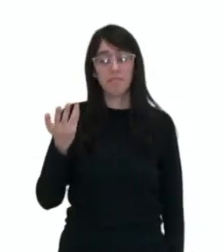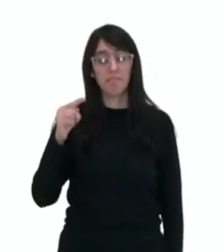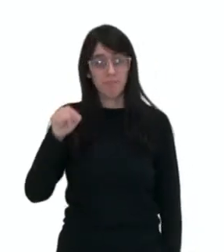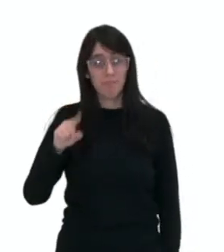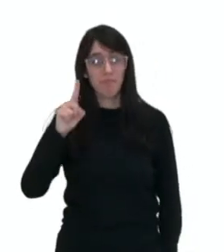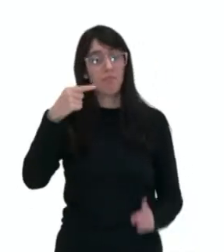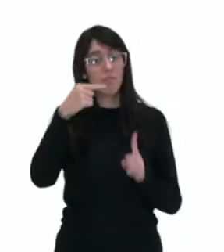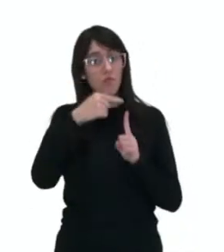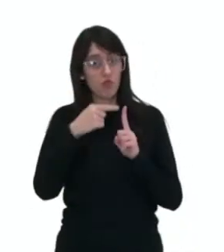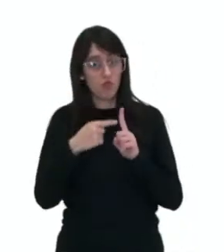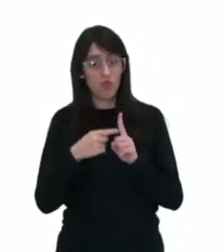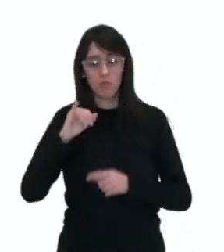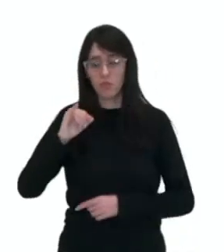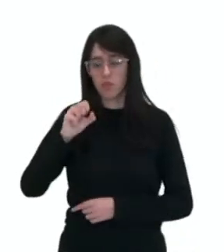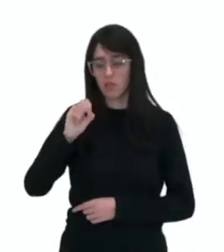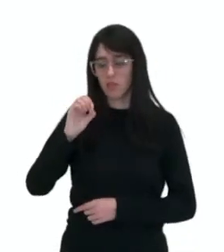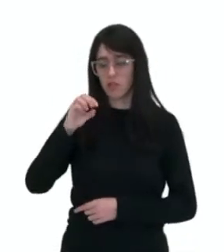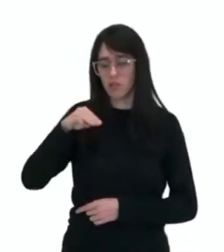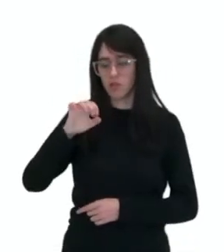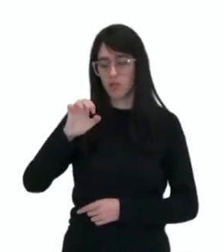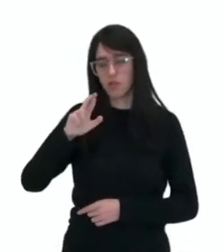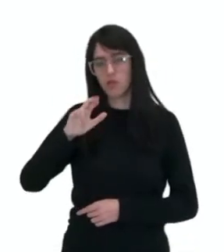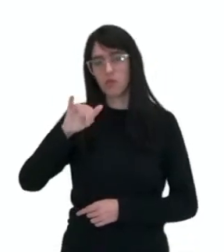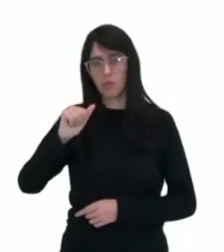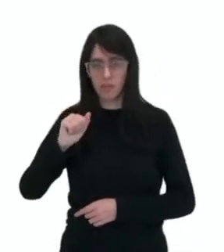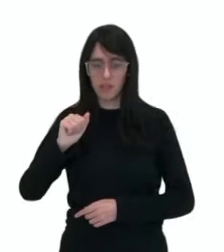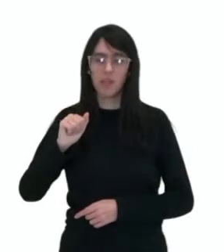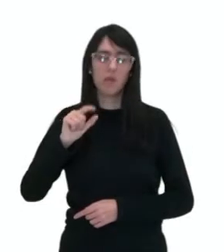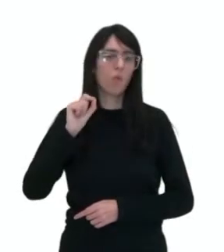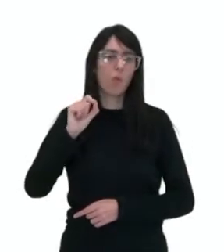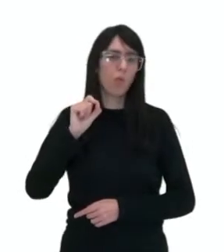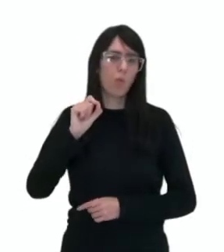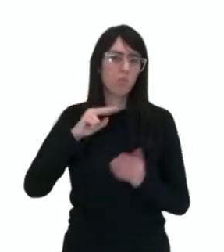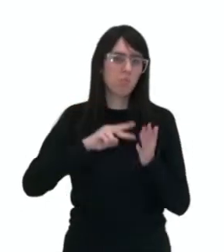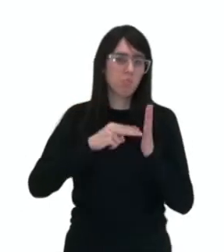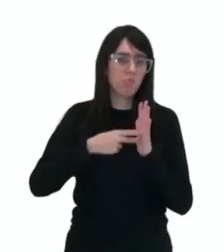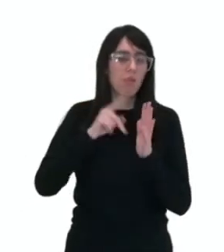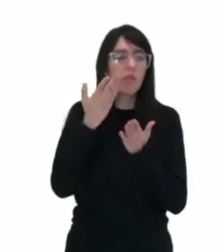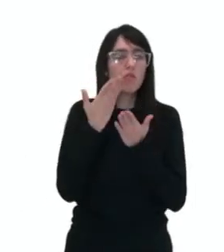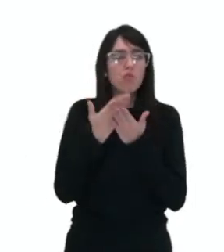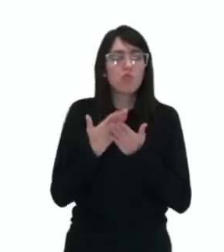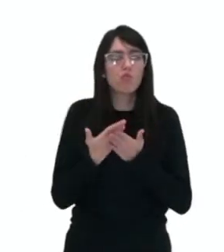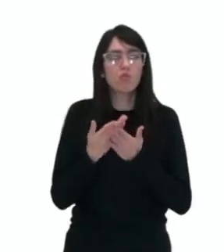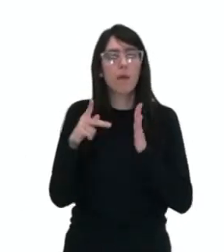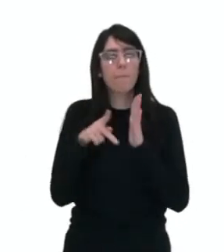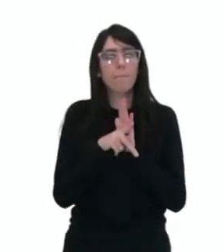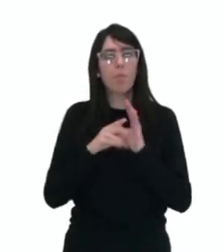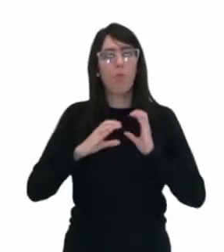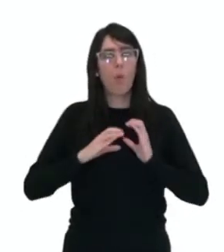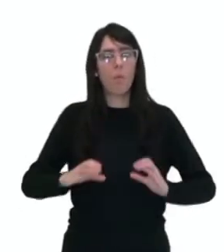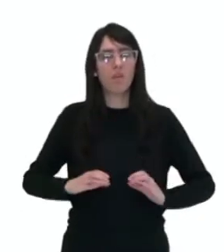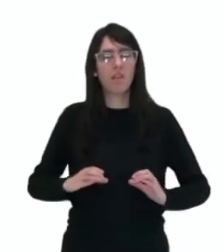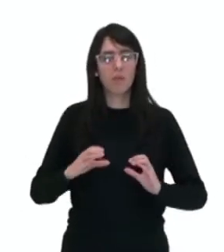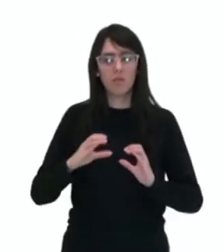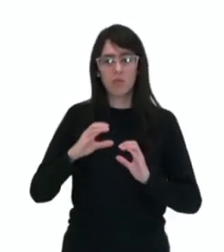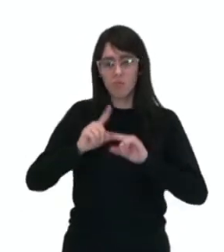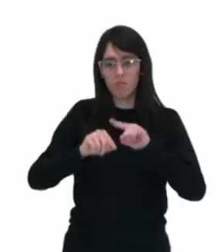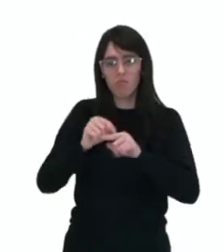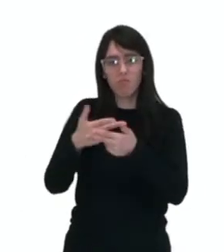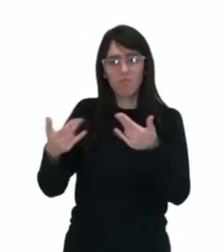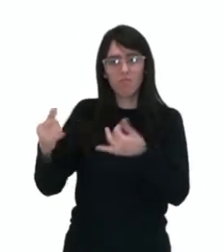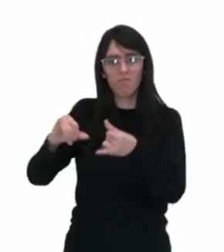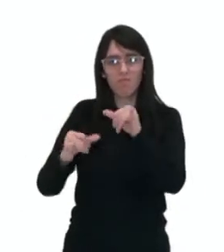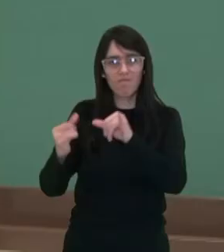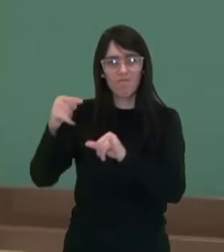isomeria espacial ou estereoisomeria que estuda o comportamento das substâncias quando elas